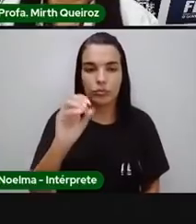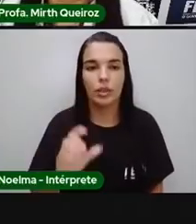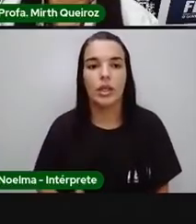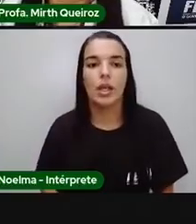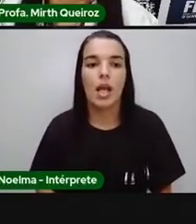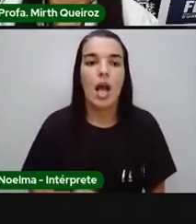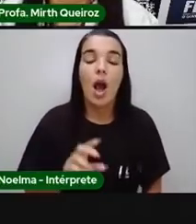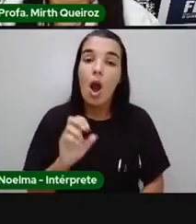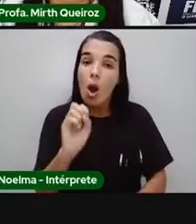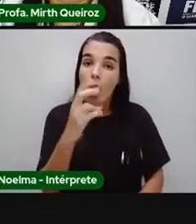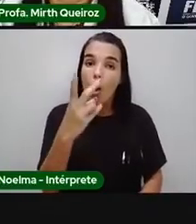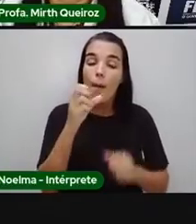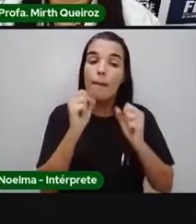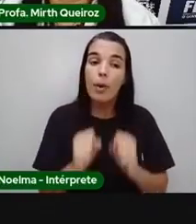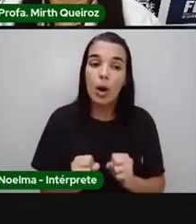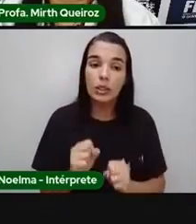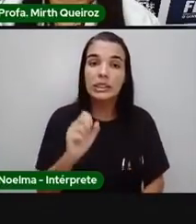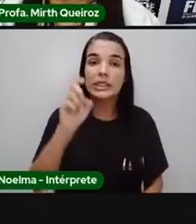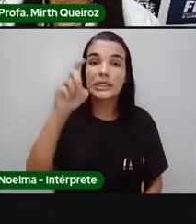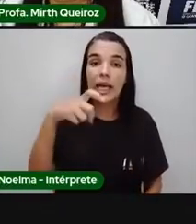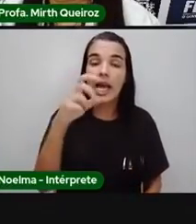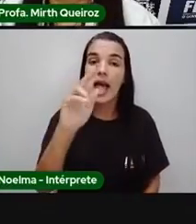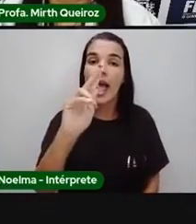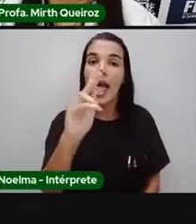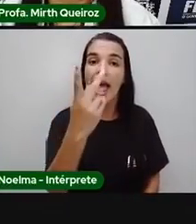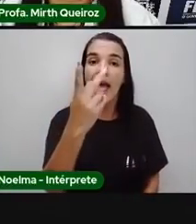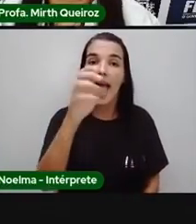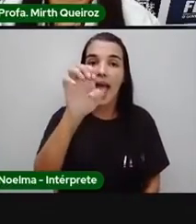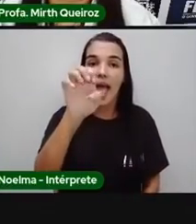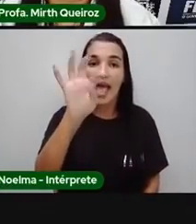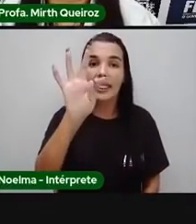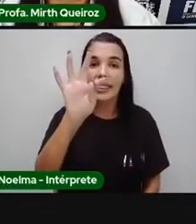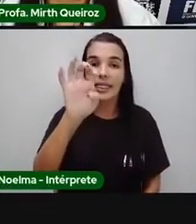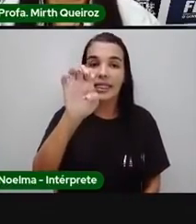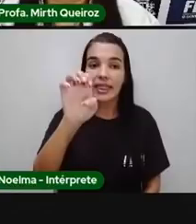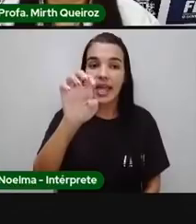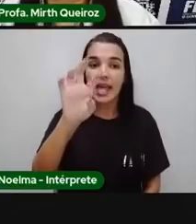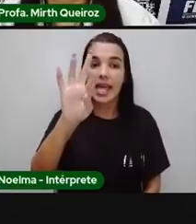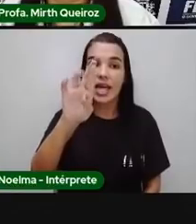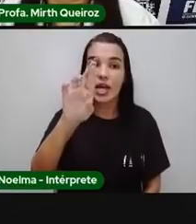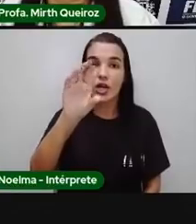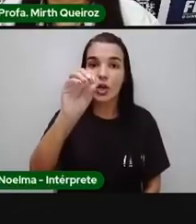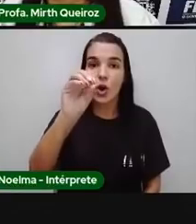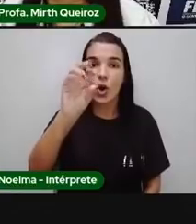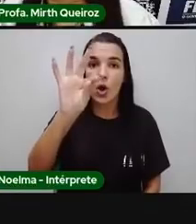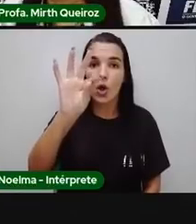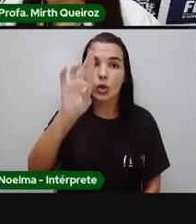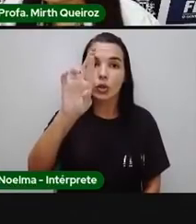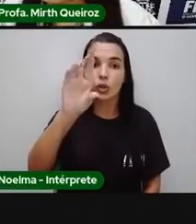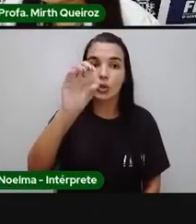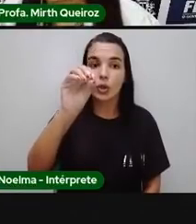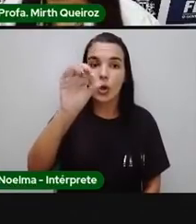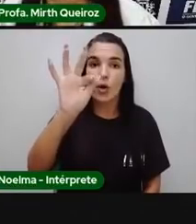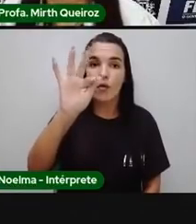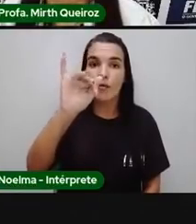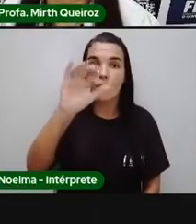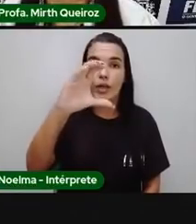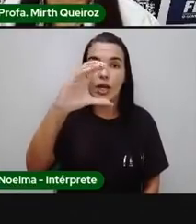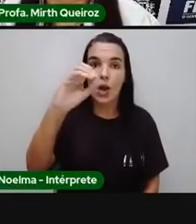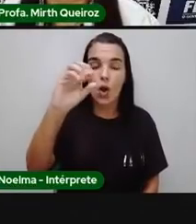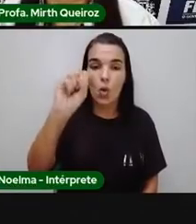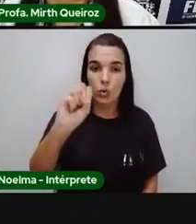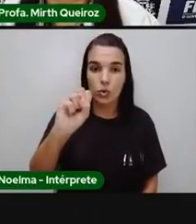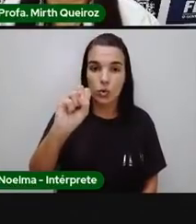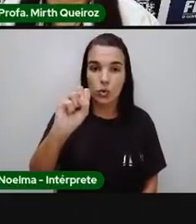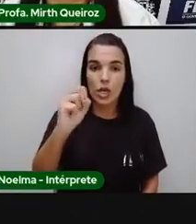Ou eles podem ser heterotrópicos ou heterótropos ou consumidores, que são